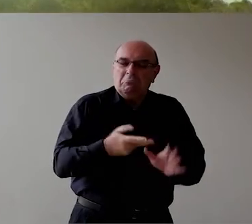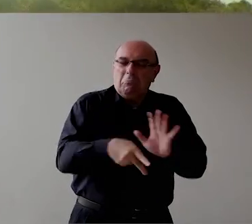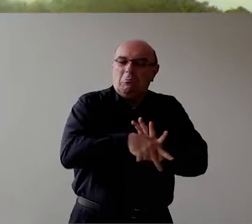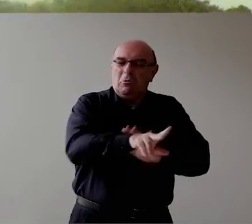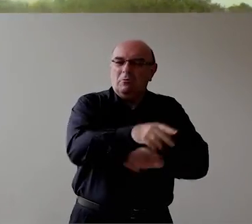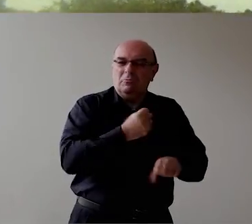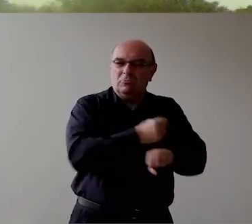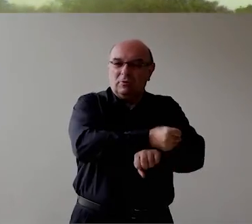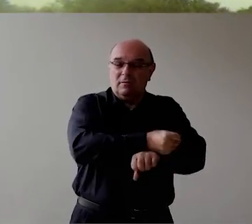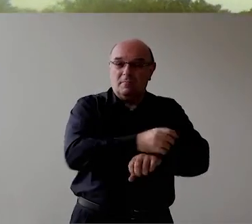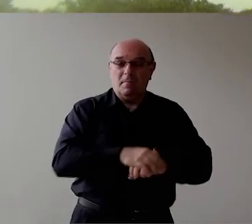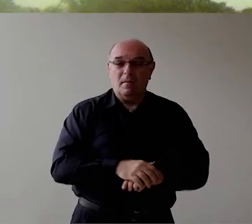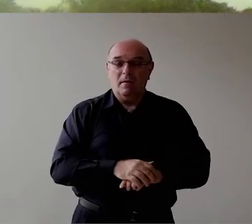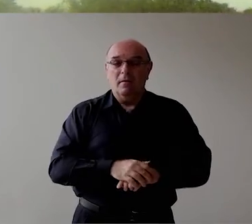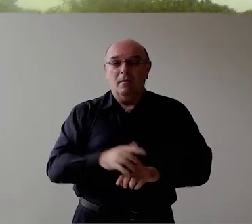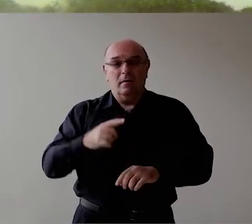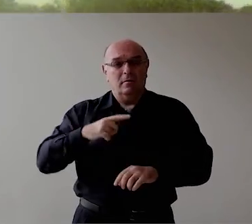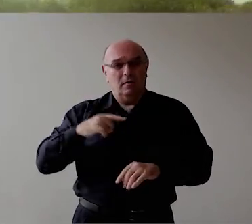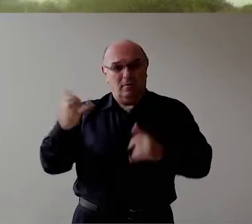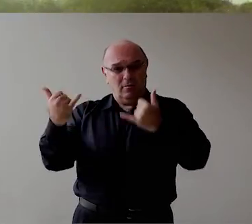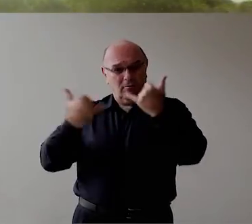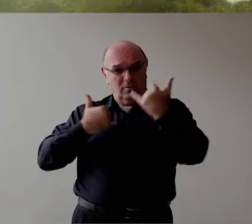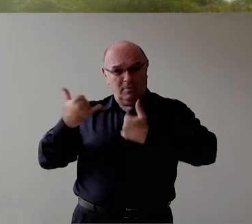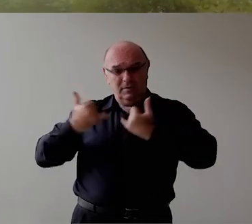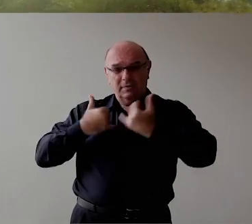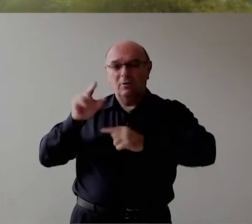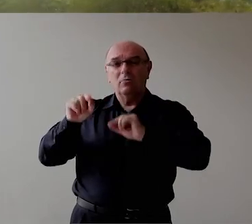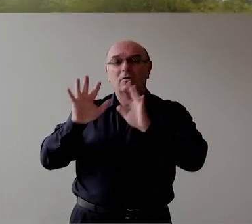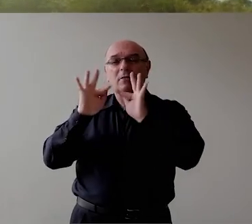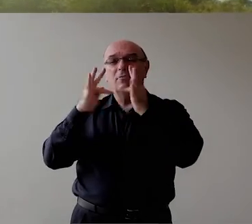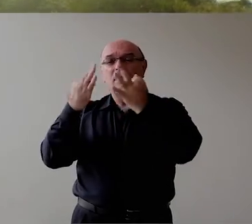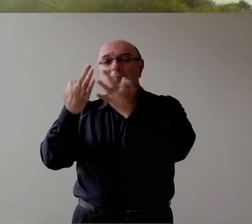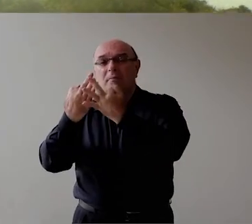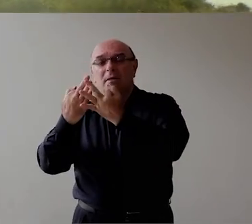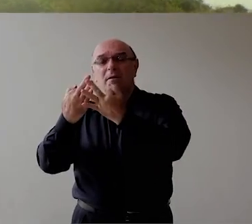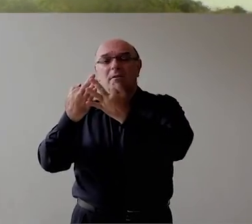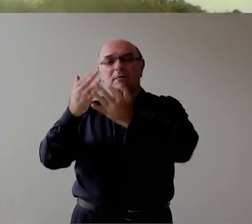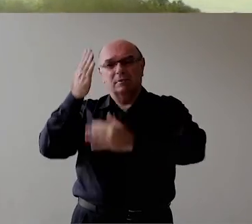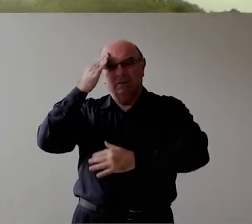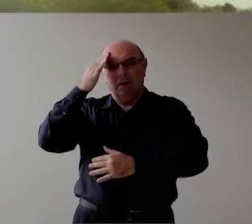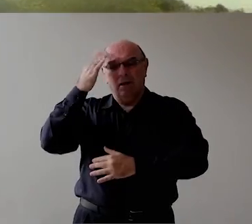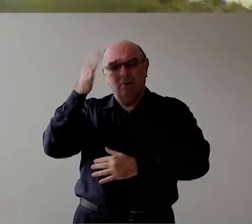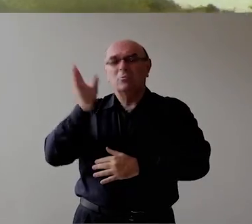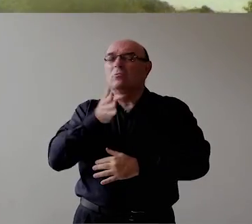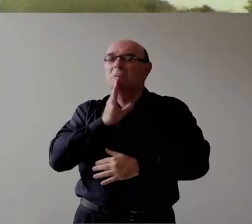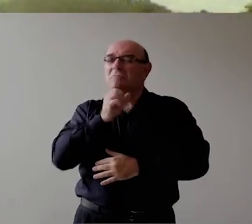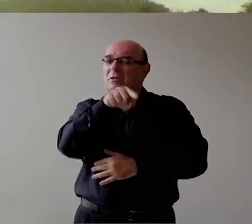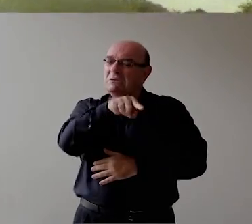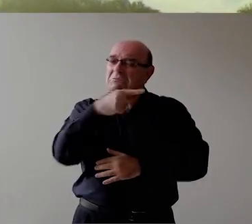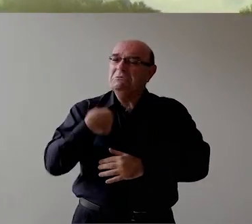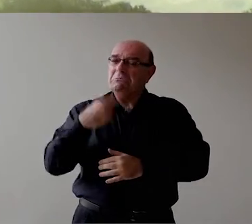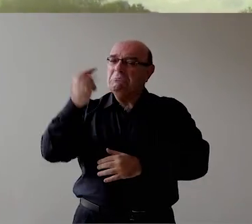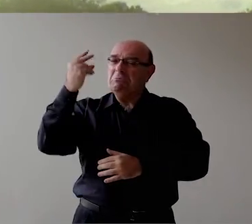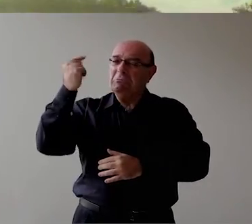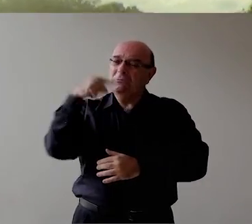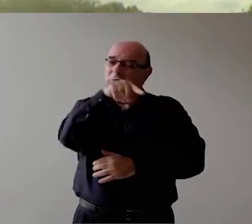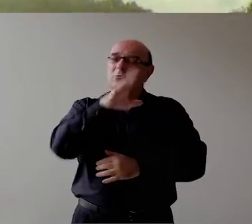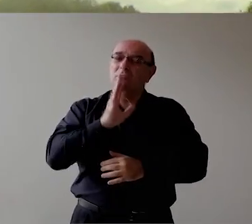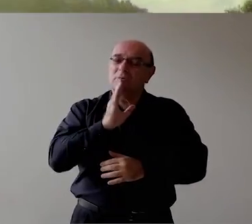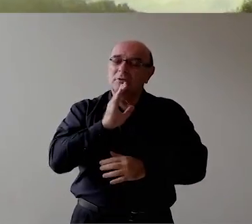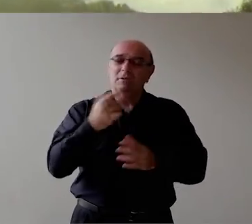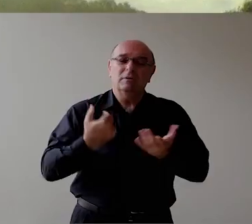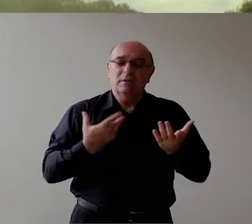gente tem Vem também De famílias Que visitavam Queimados E algumas pessoas Que de queimados Quando houve a